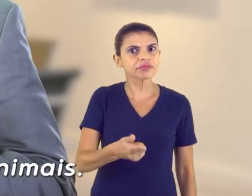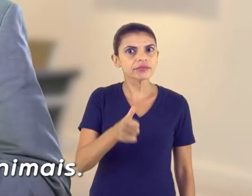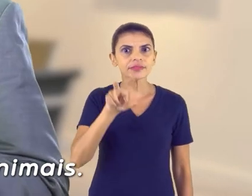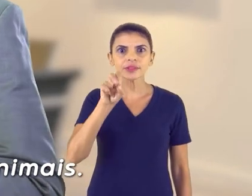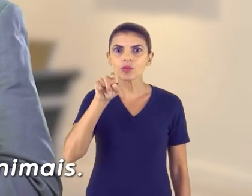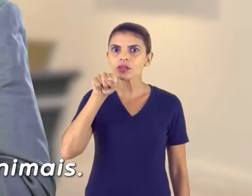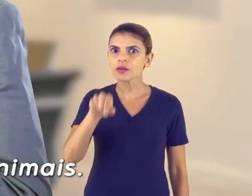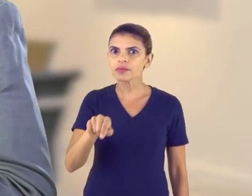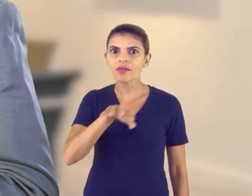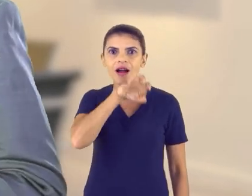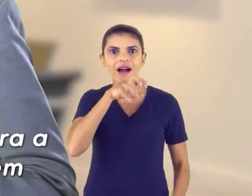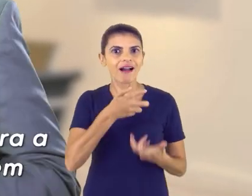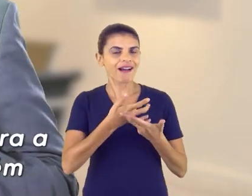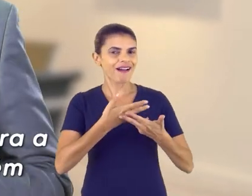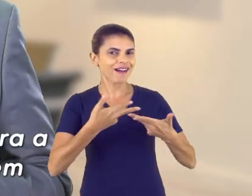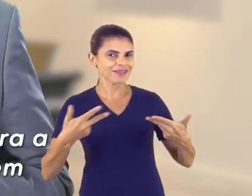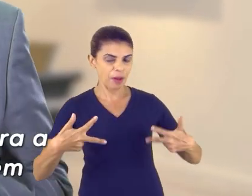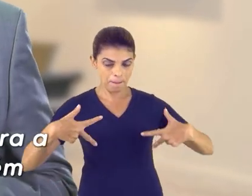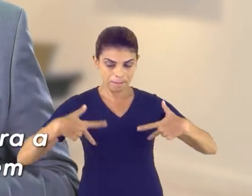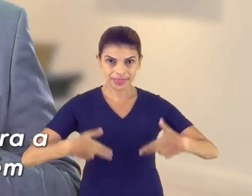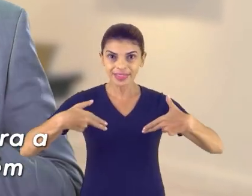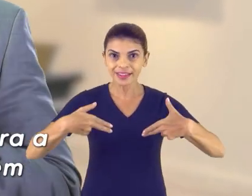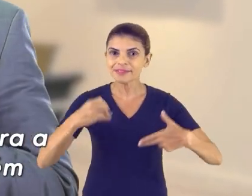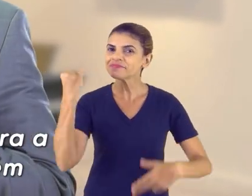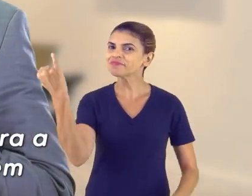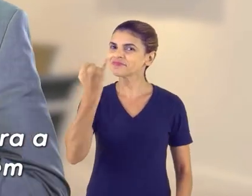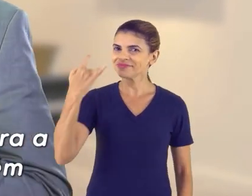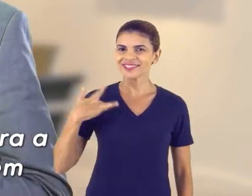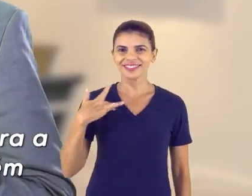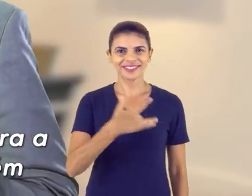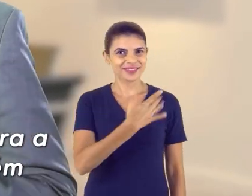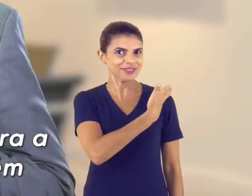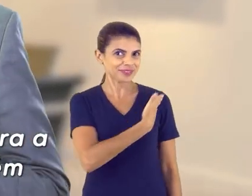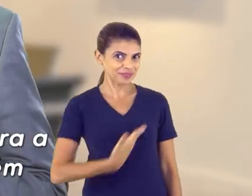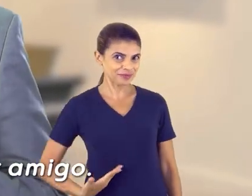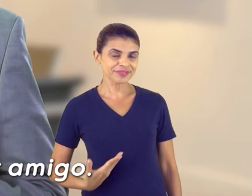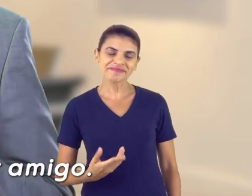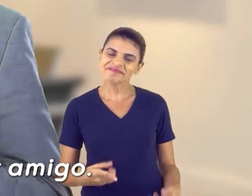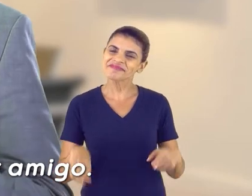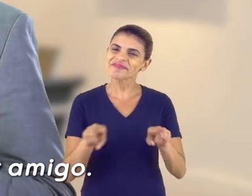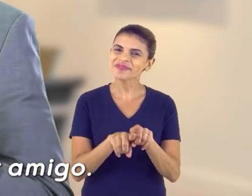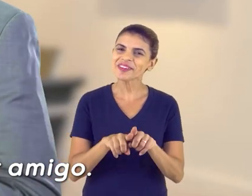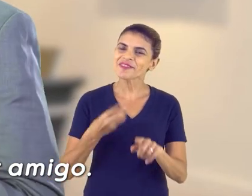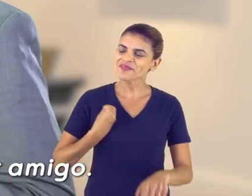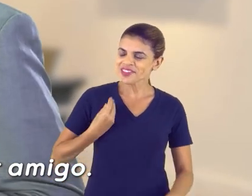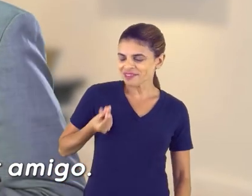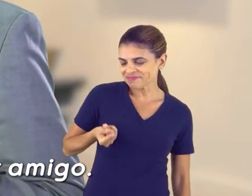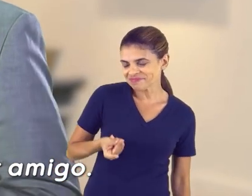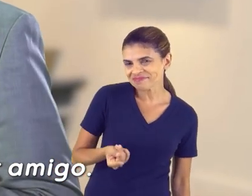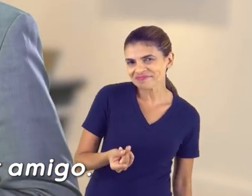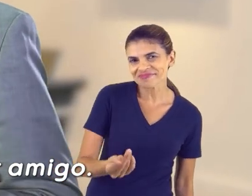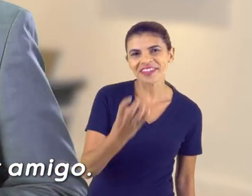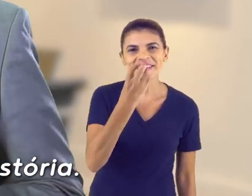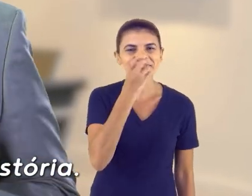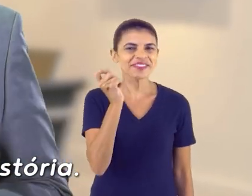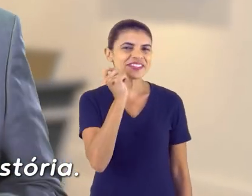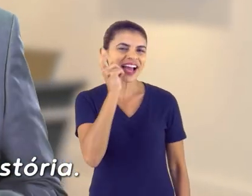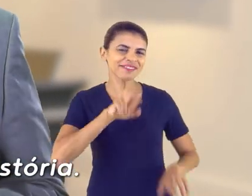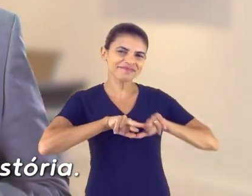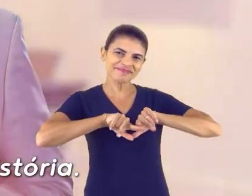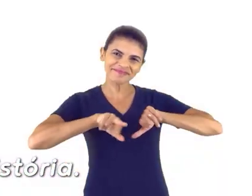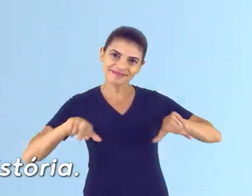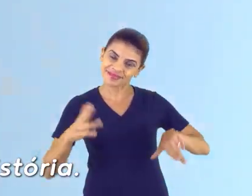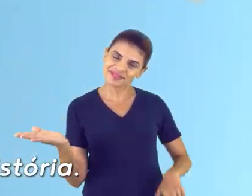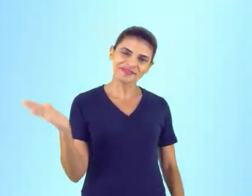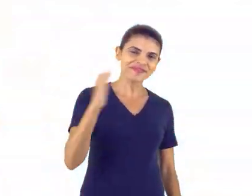de 50 mil animais. Castrar é importante para a saúde pública e também alonga a vida do seu melhor amigo. Vem fazer